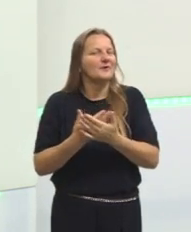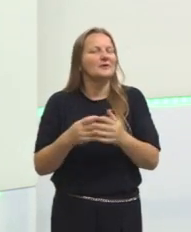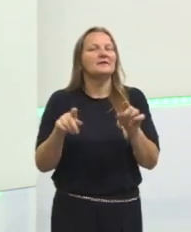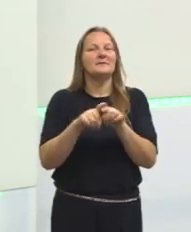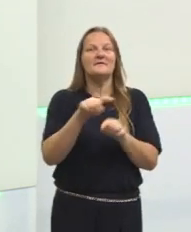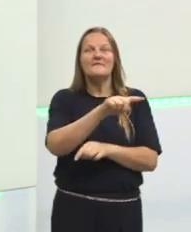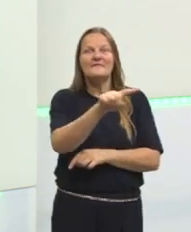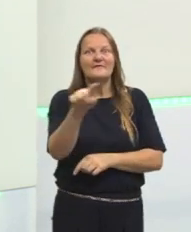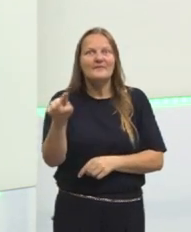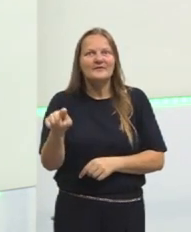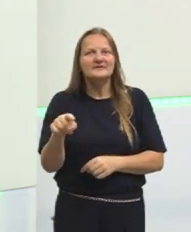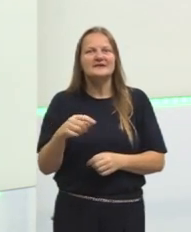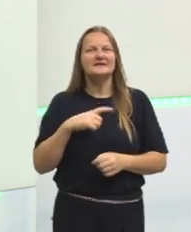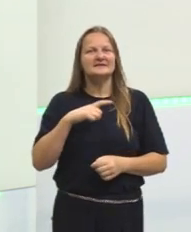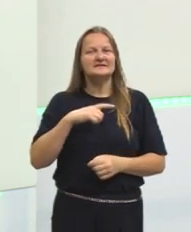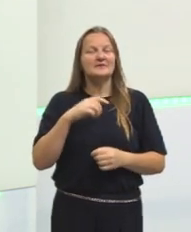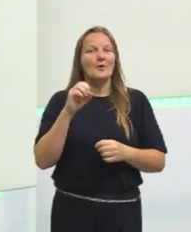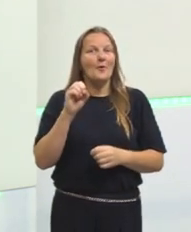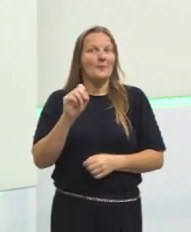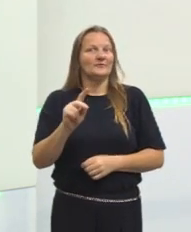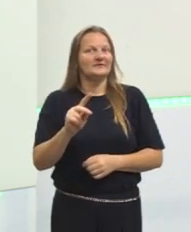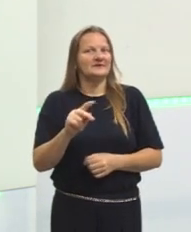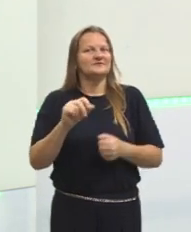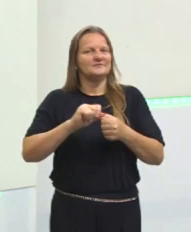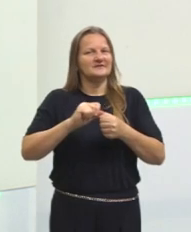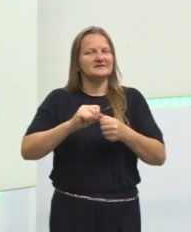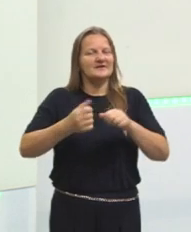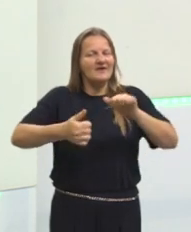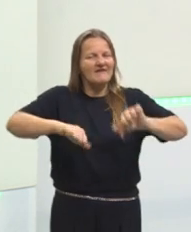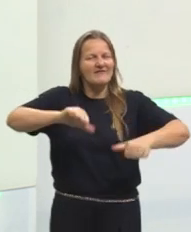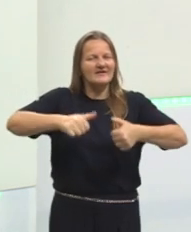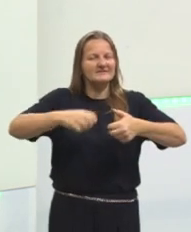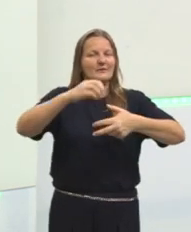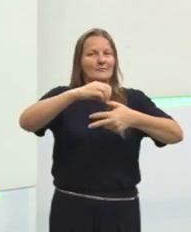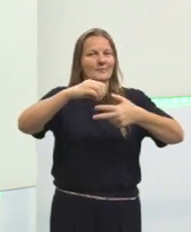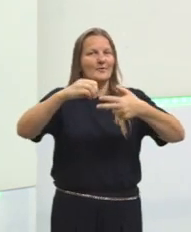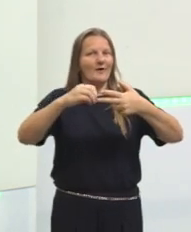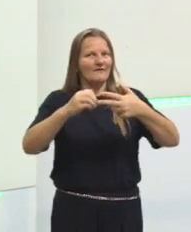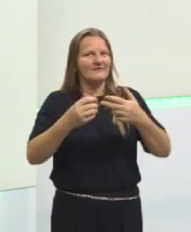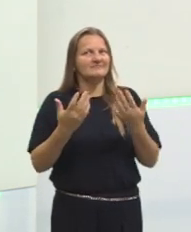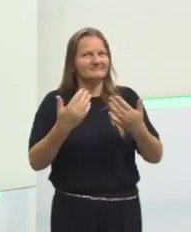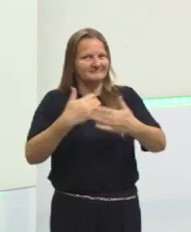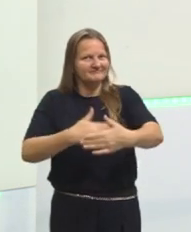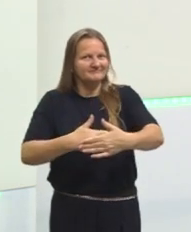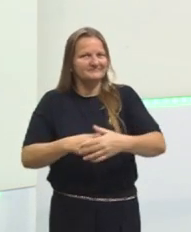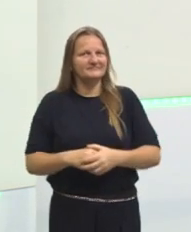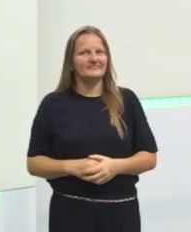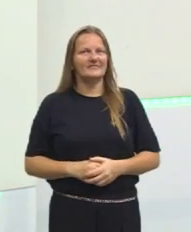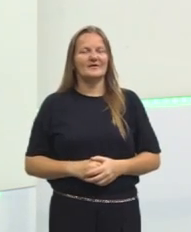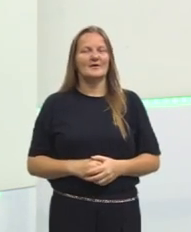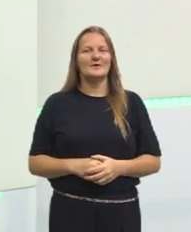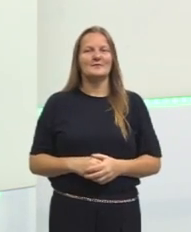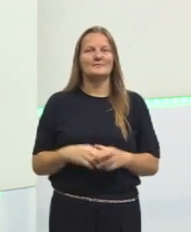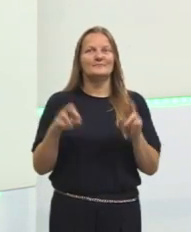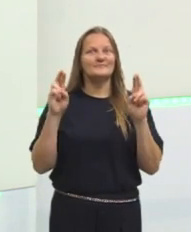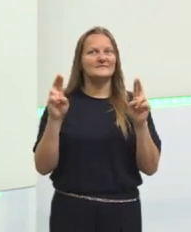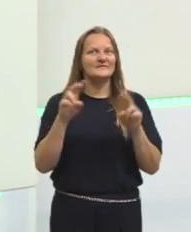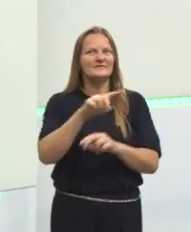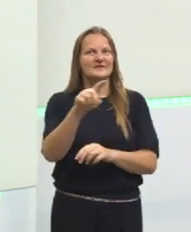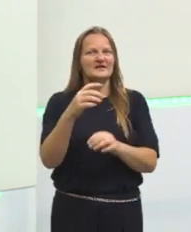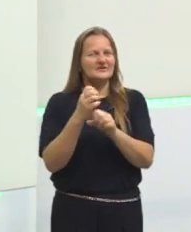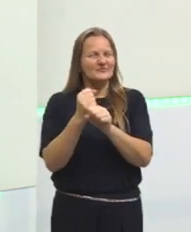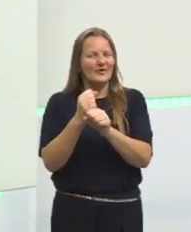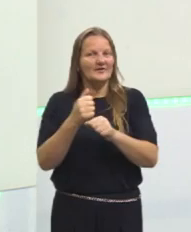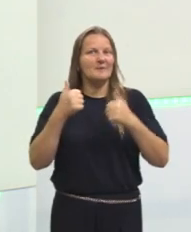vocês estiveram agora fazendo a avaliação e com certeza tiraram aí uma ótima nota por estar